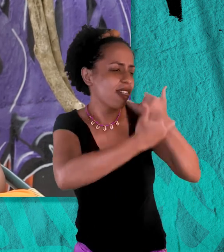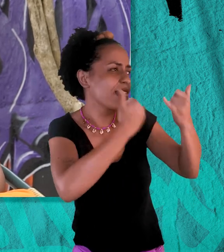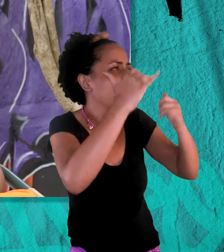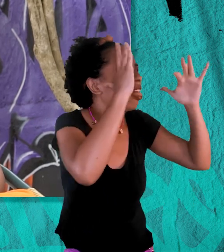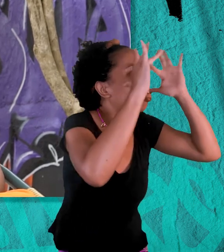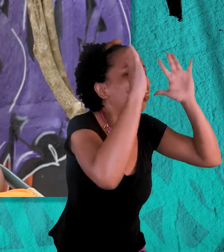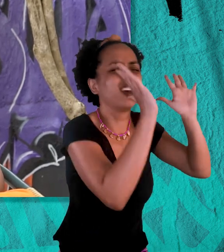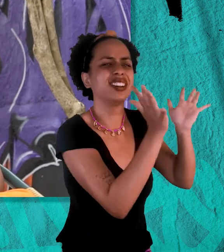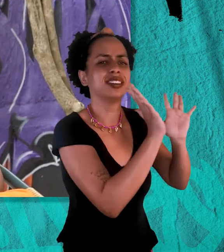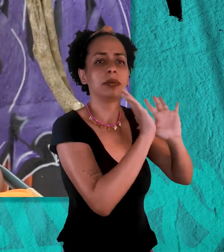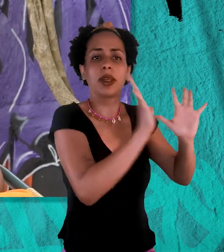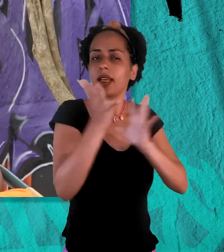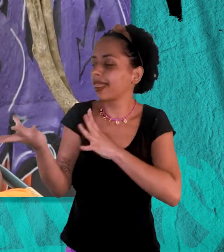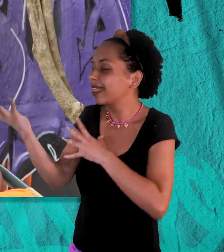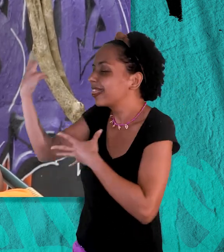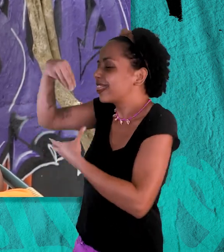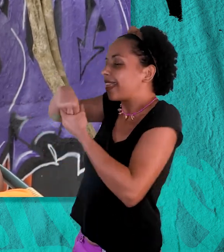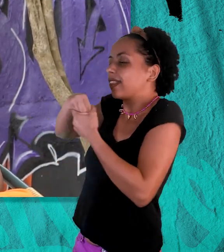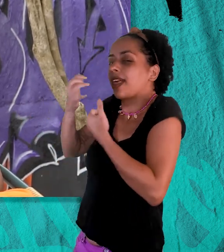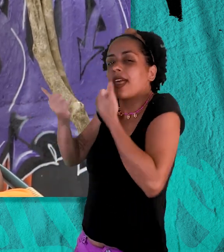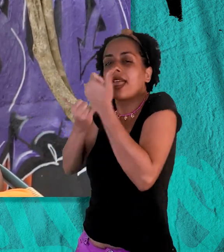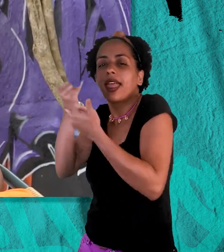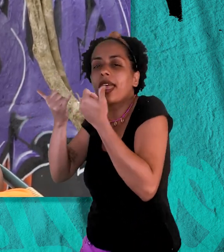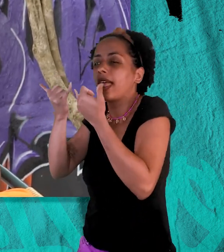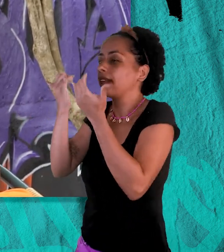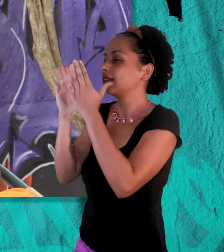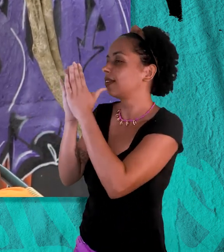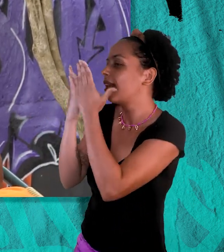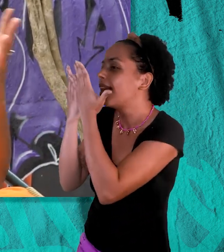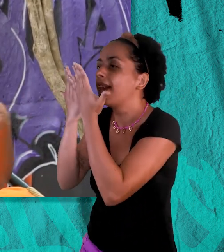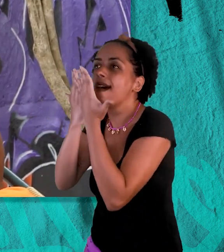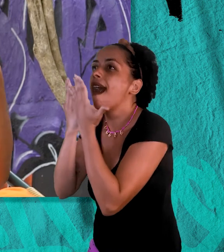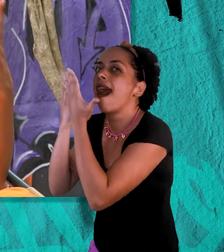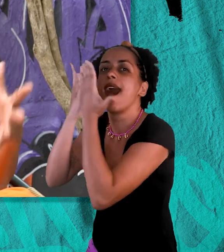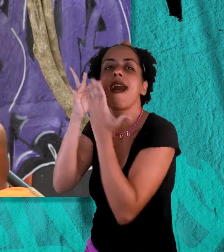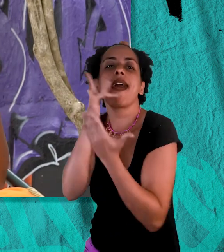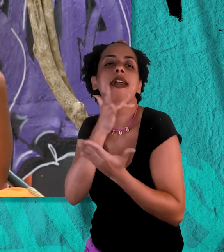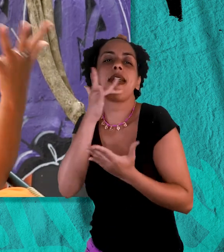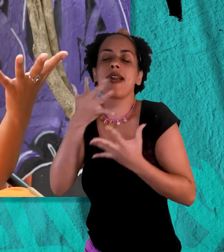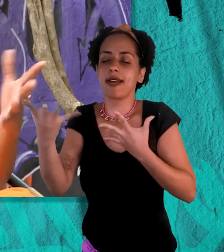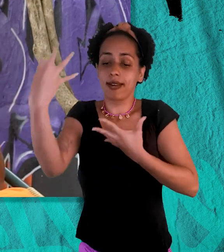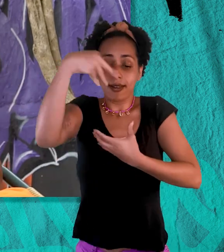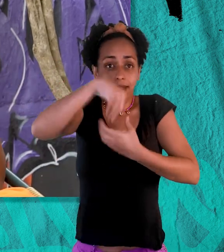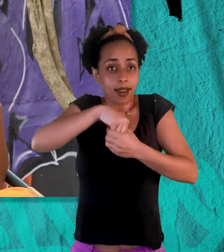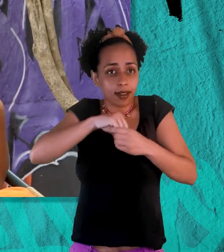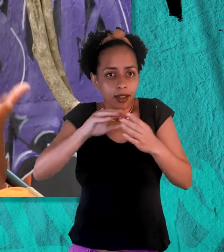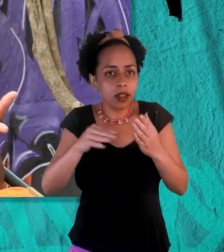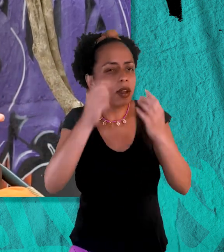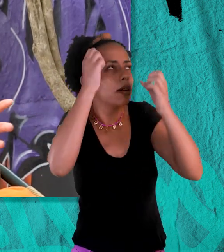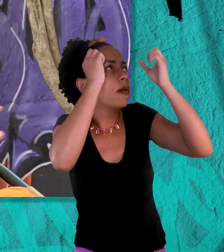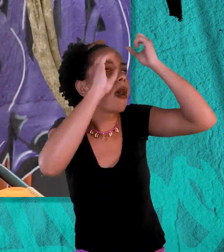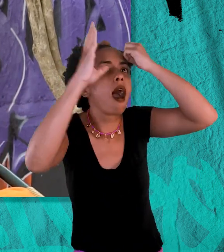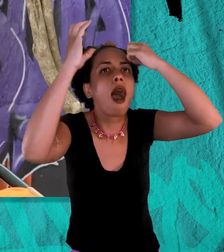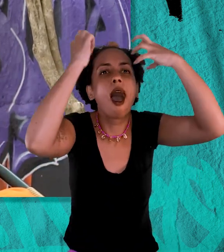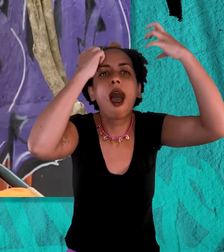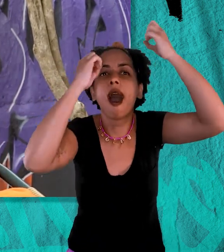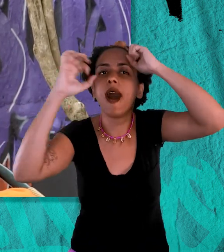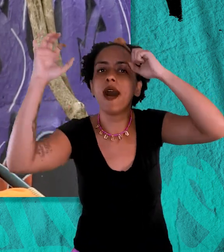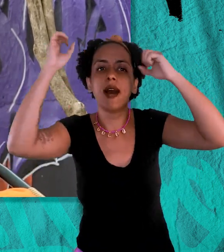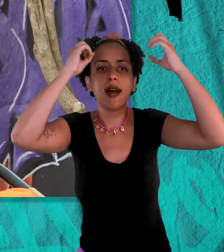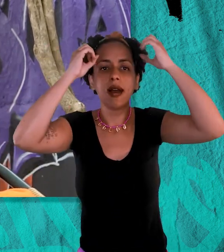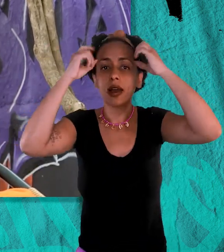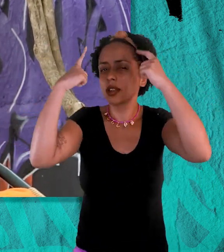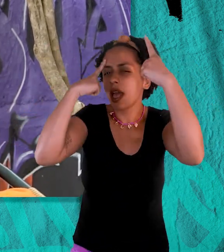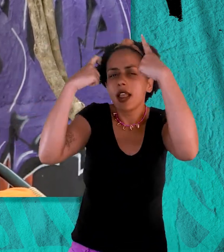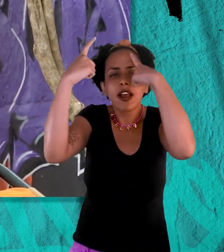imaginários, o meu amigo imaginário era literatura. Mas não era imaginário porque você pegava o livro, você imaginava uma história, a partir de você,